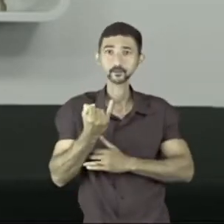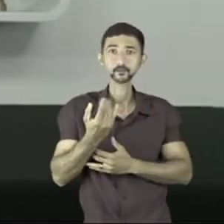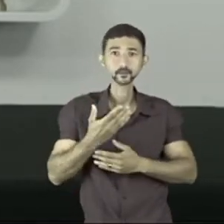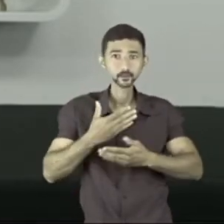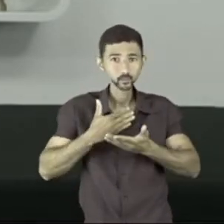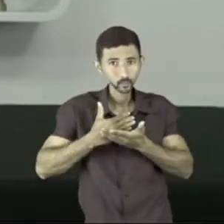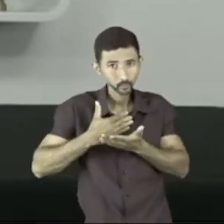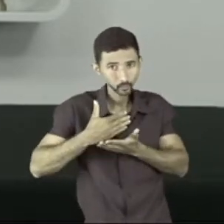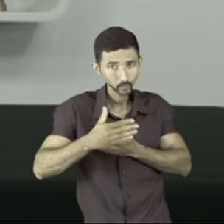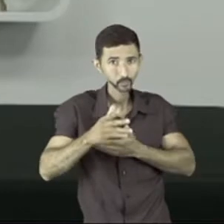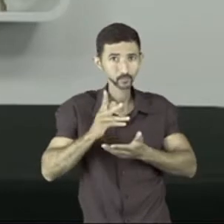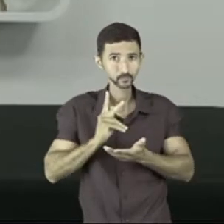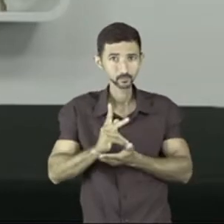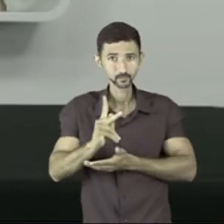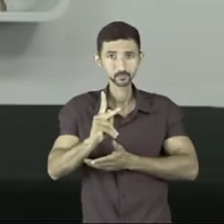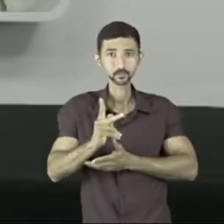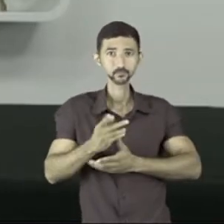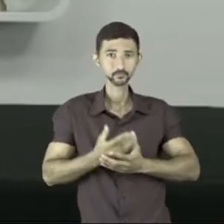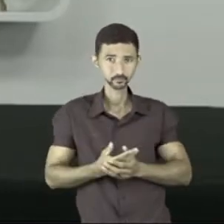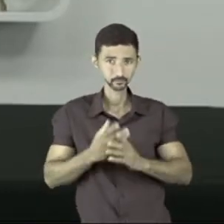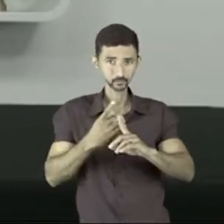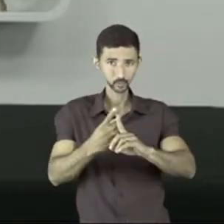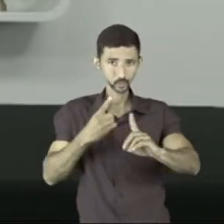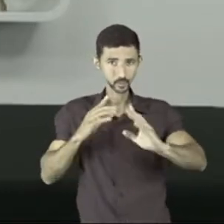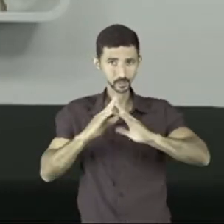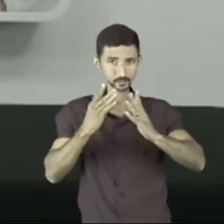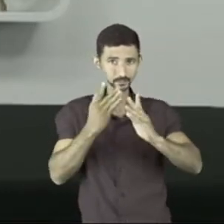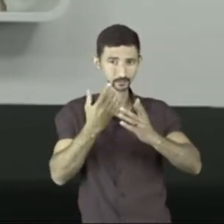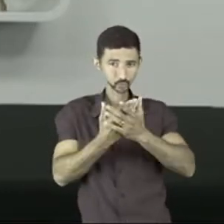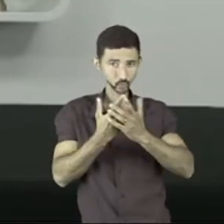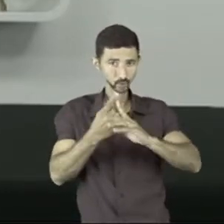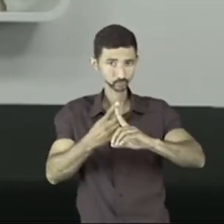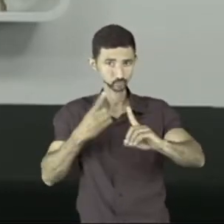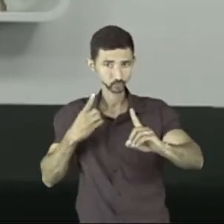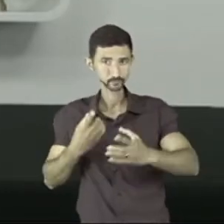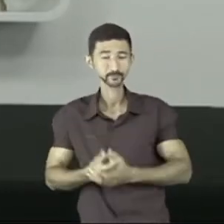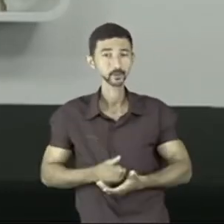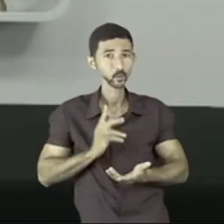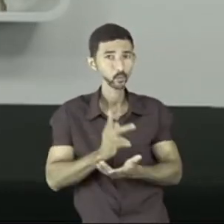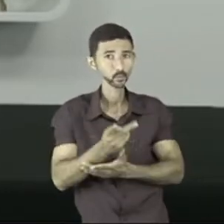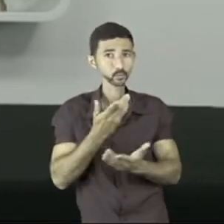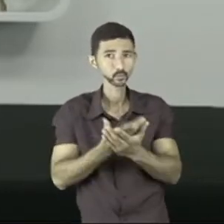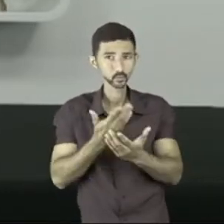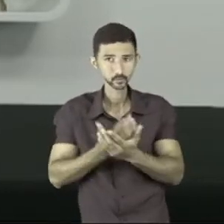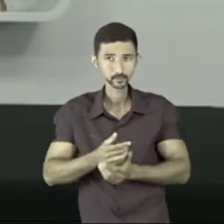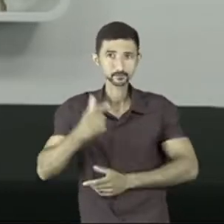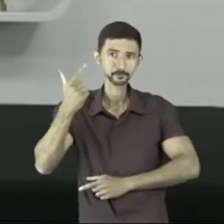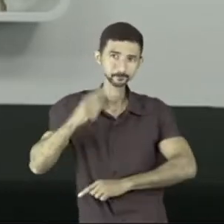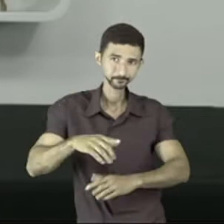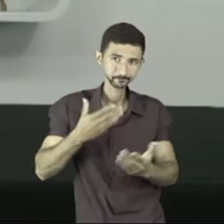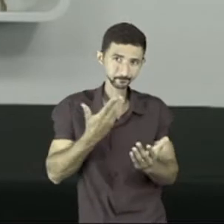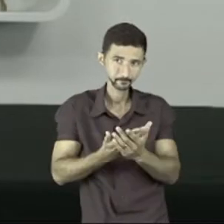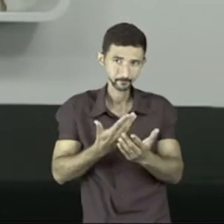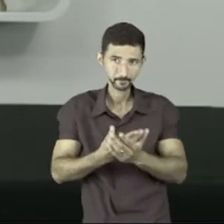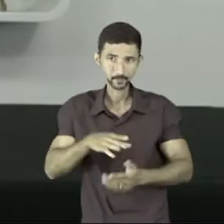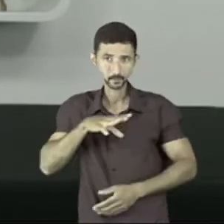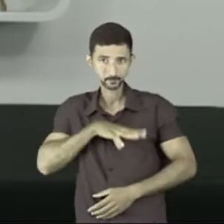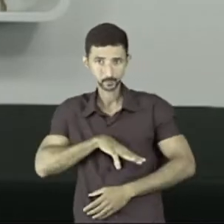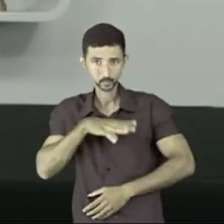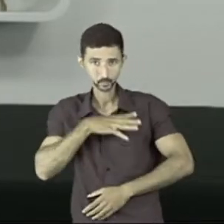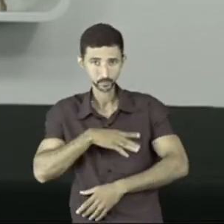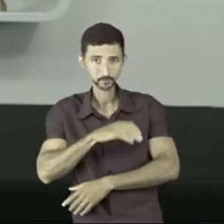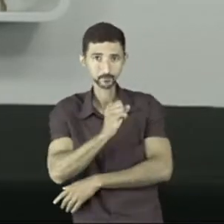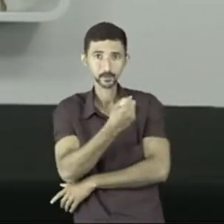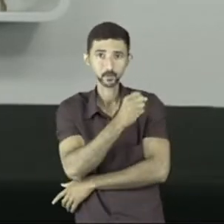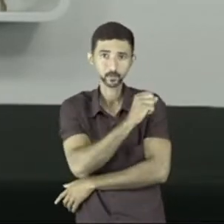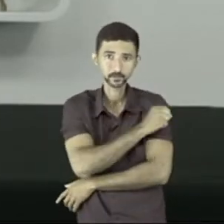continuamos fora da escola, mas nós continuamos estudando. Vamos para mais uma aula de língua portuguesa para os